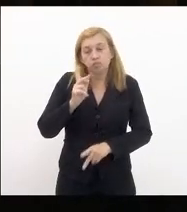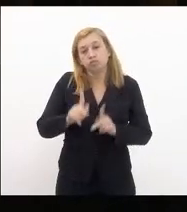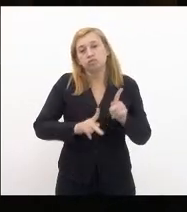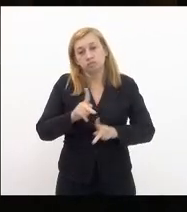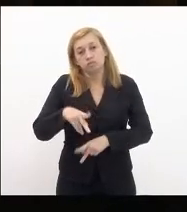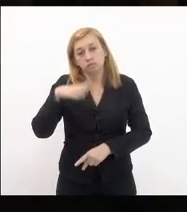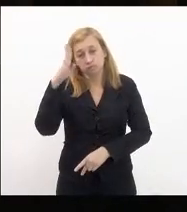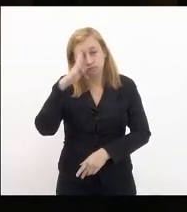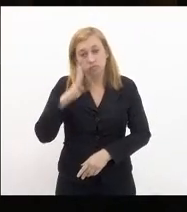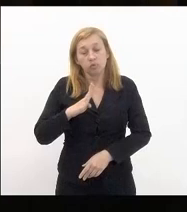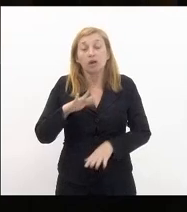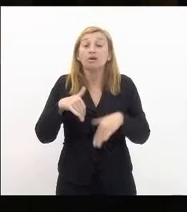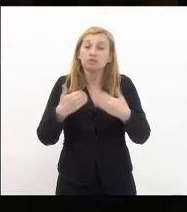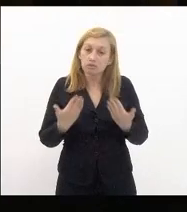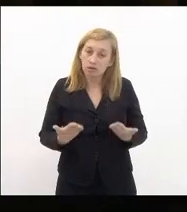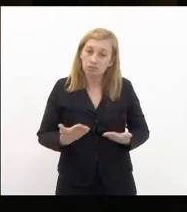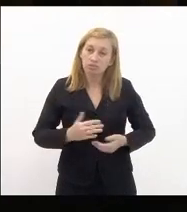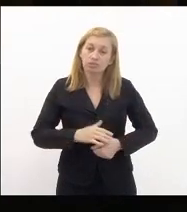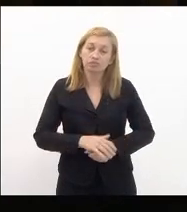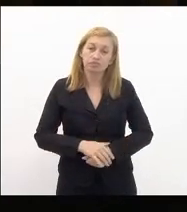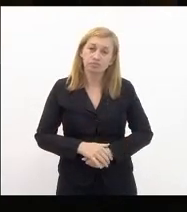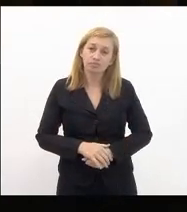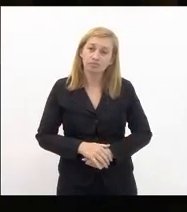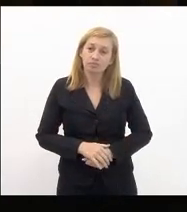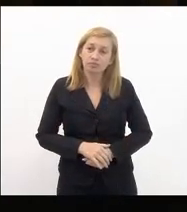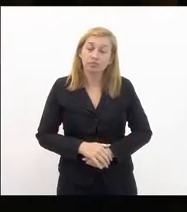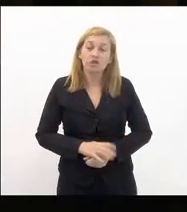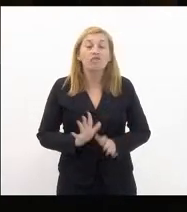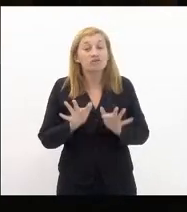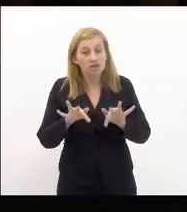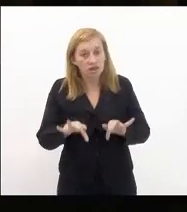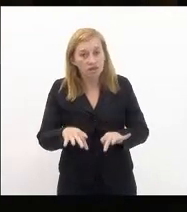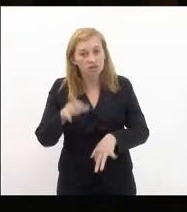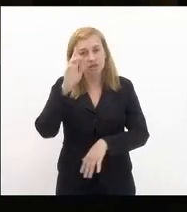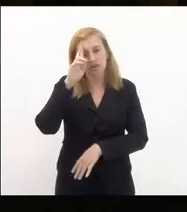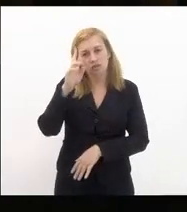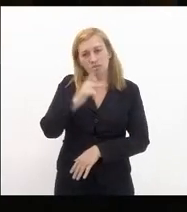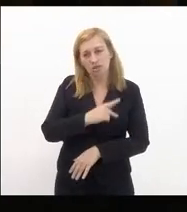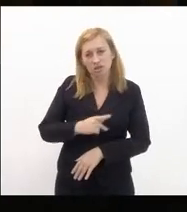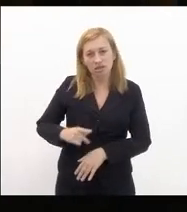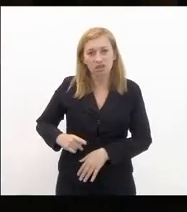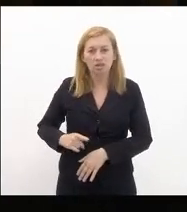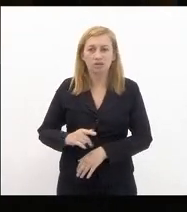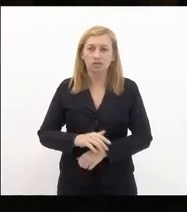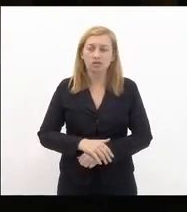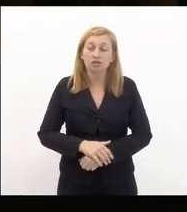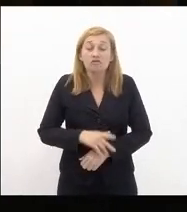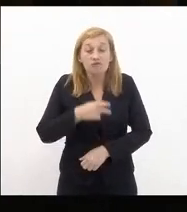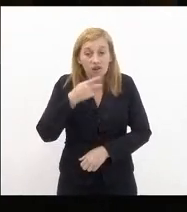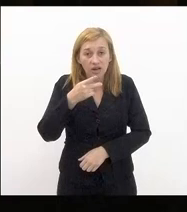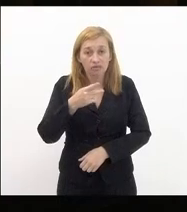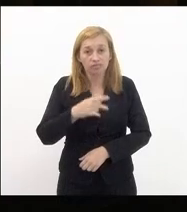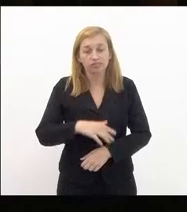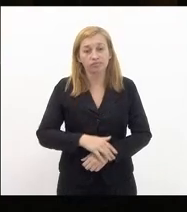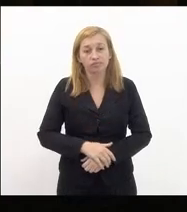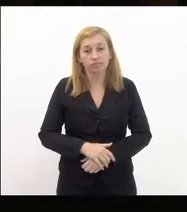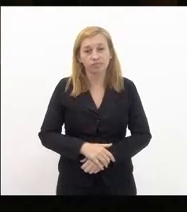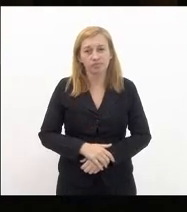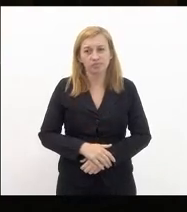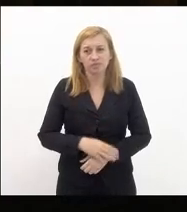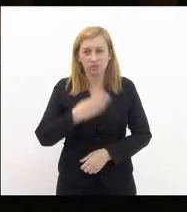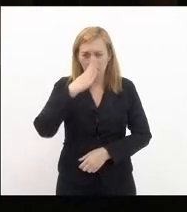brasileiro então fico aqui concluindo senhora presidenta dizendo que